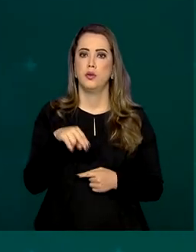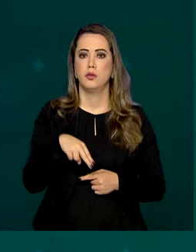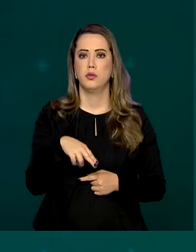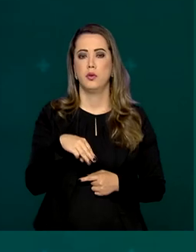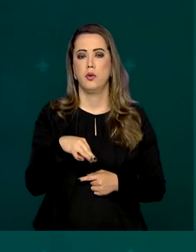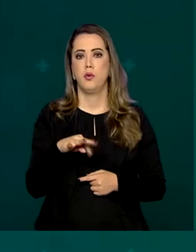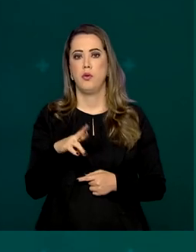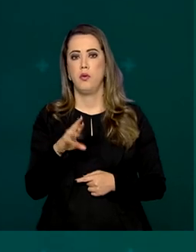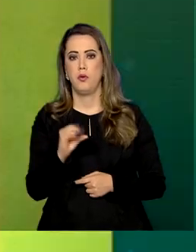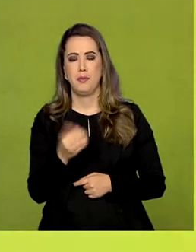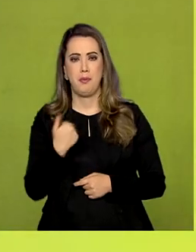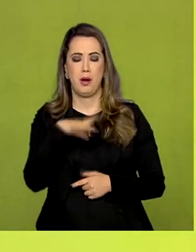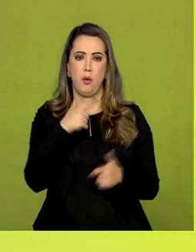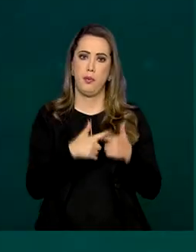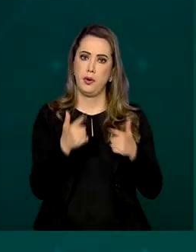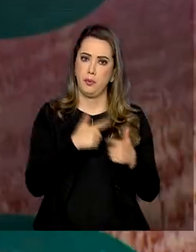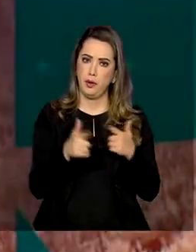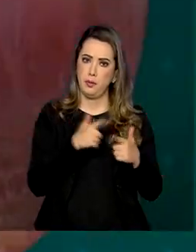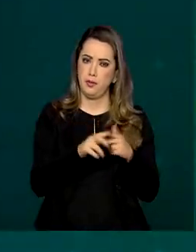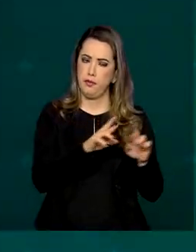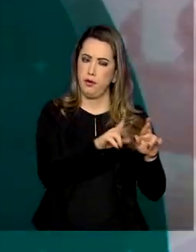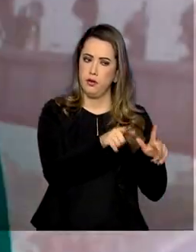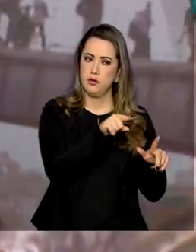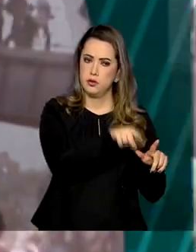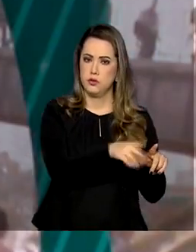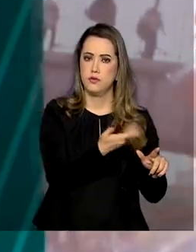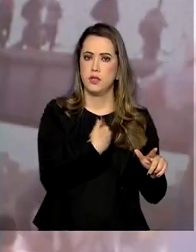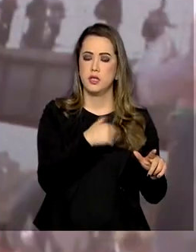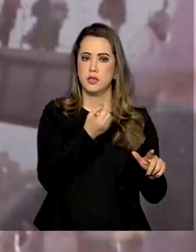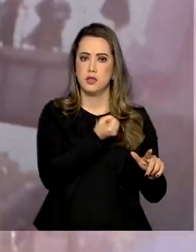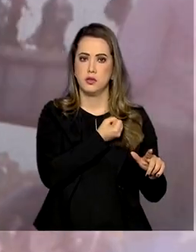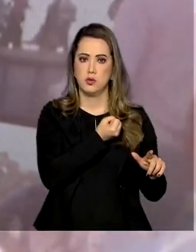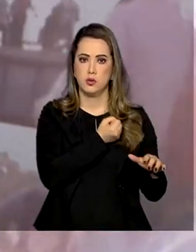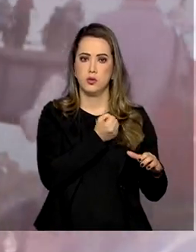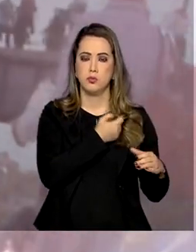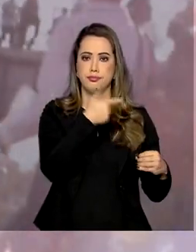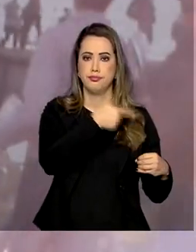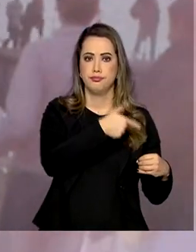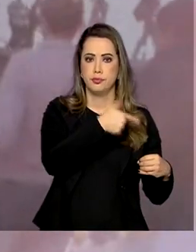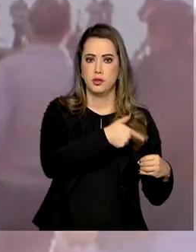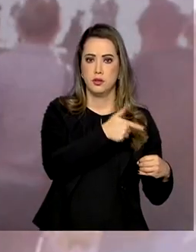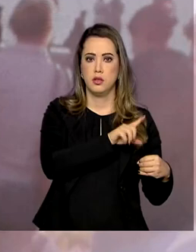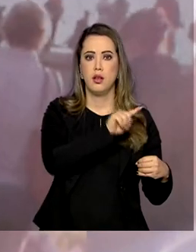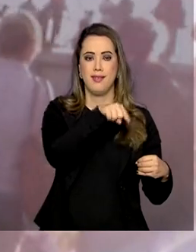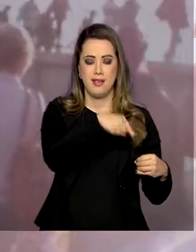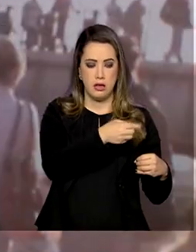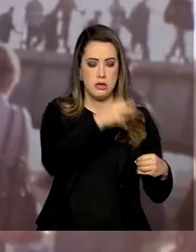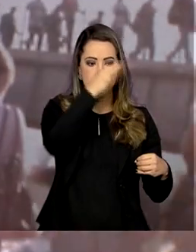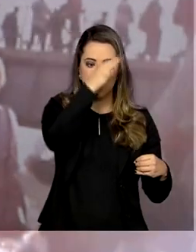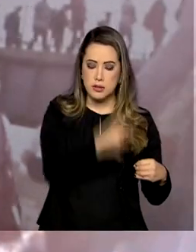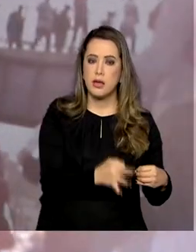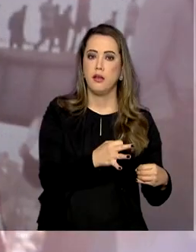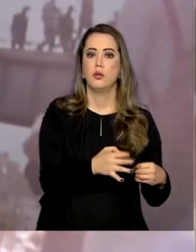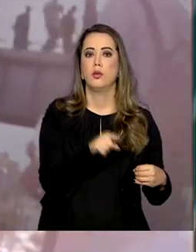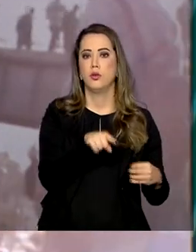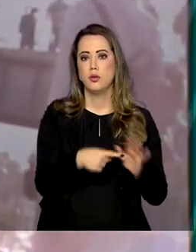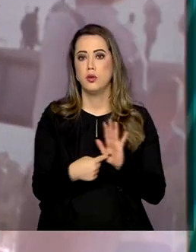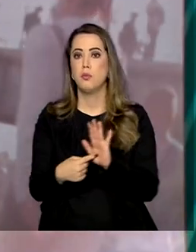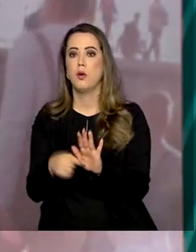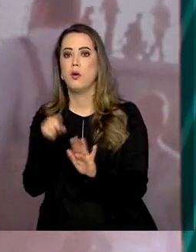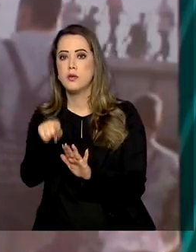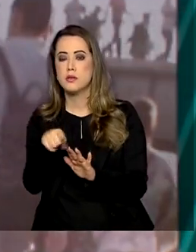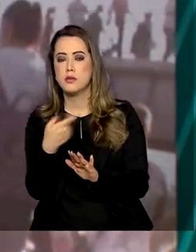irregularidade encontrada foi a diferença entre a quantidade de combustível colocada no tanque e o que é indicado na